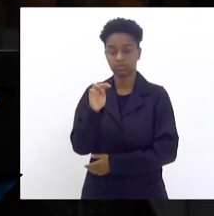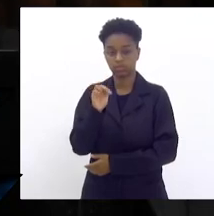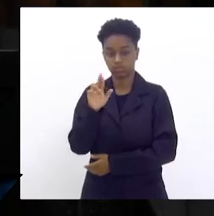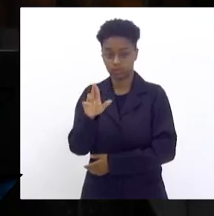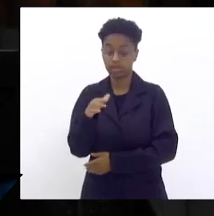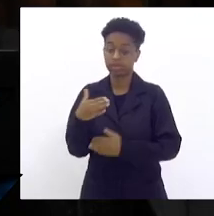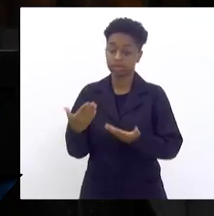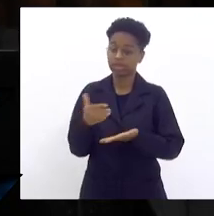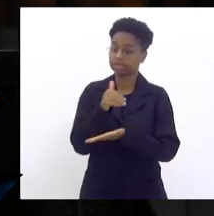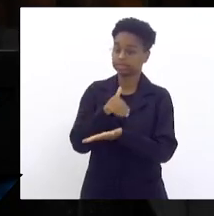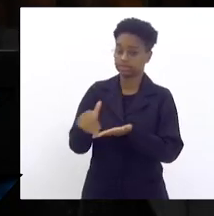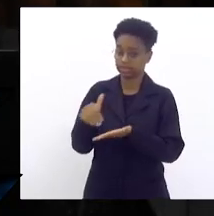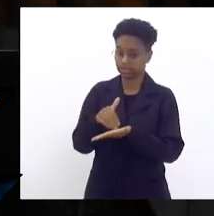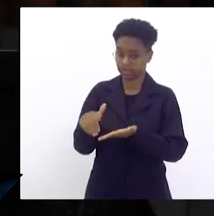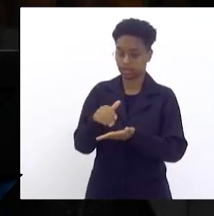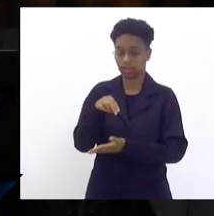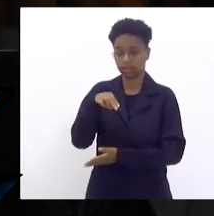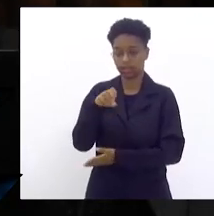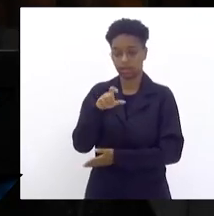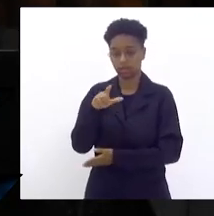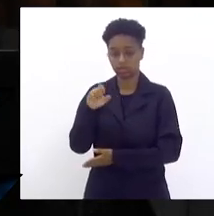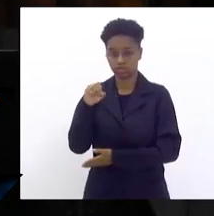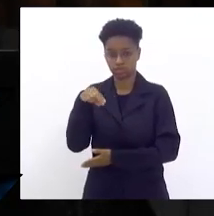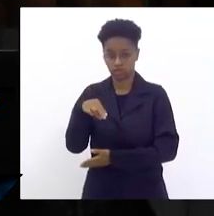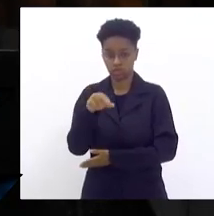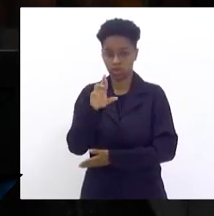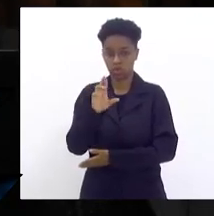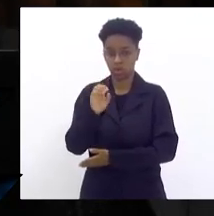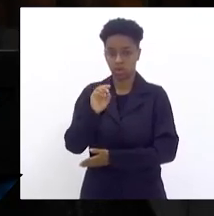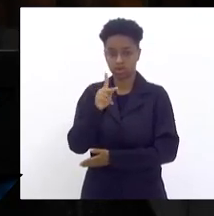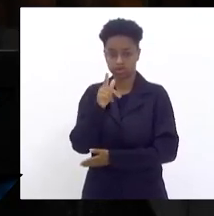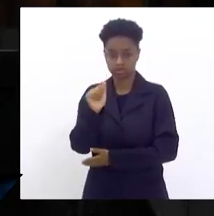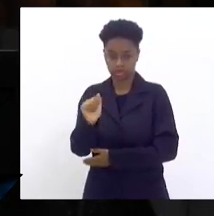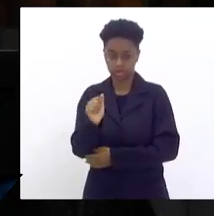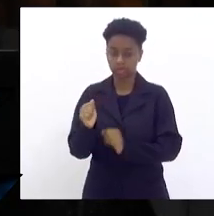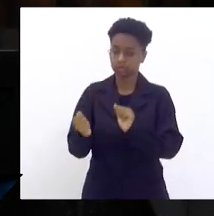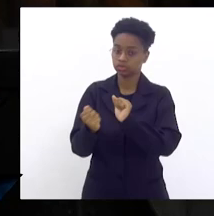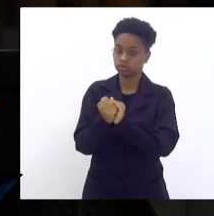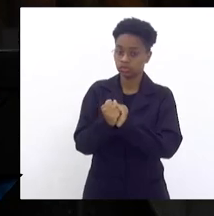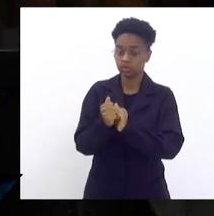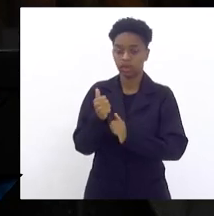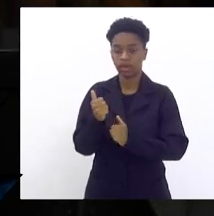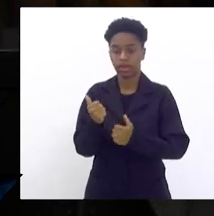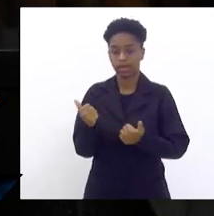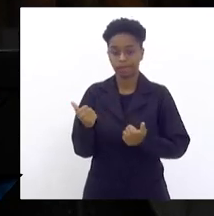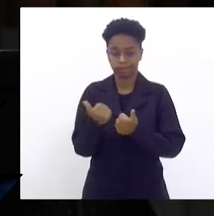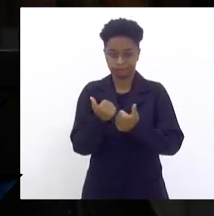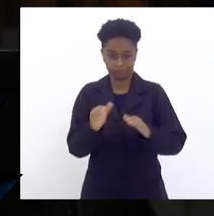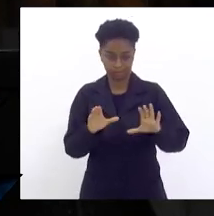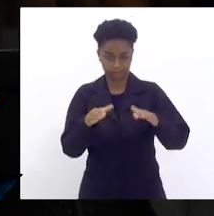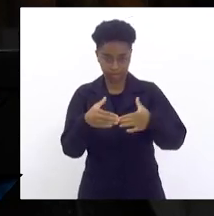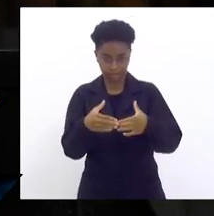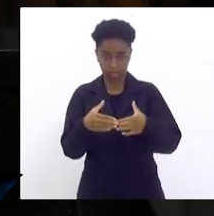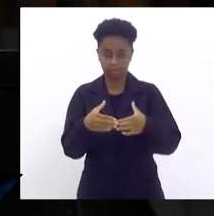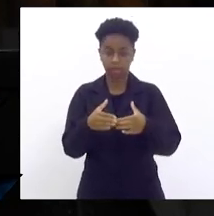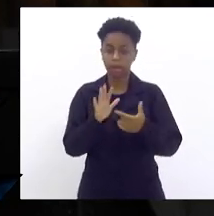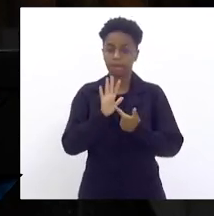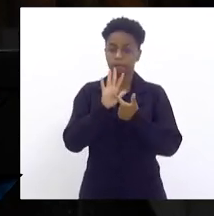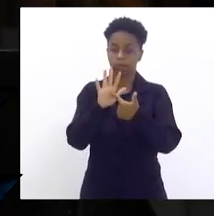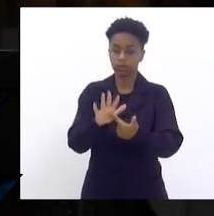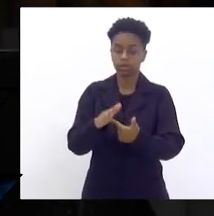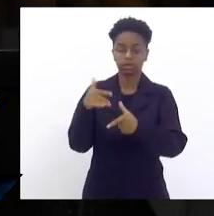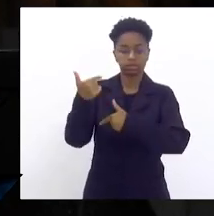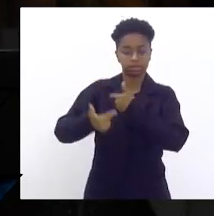Nelson Rocha, com a sua equipe, para apresentar o robusto trabalho